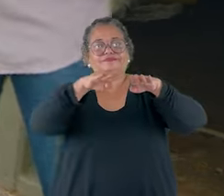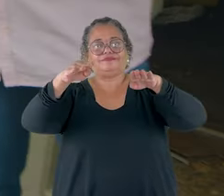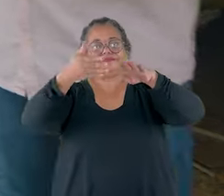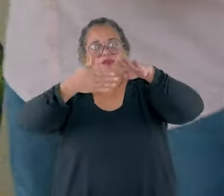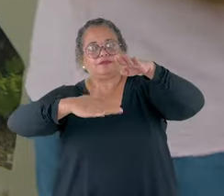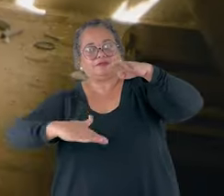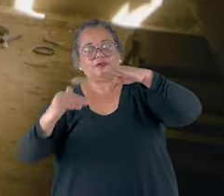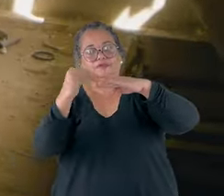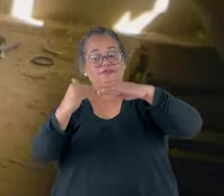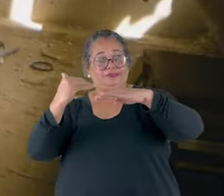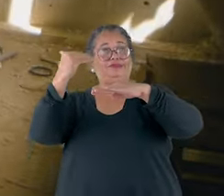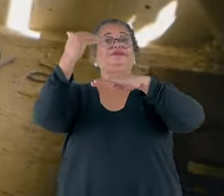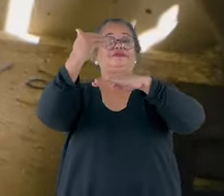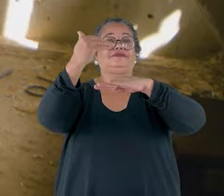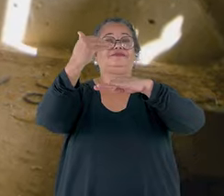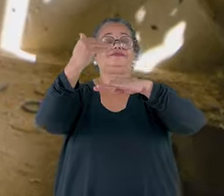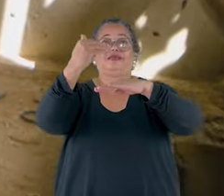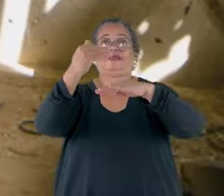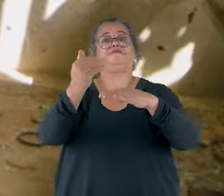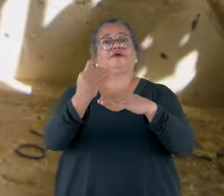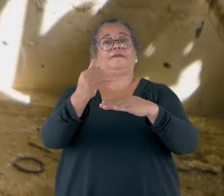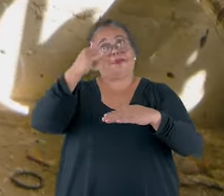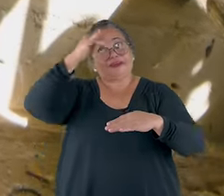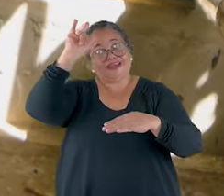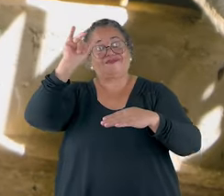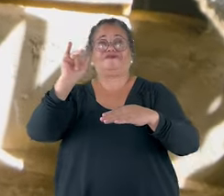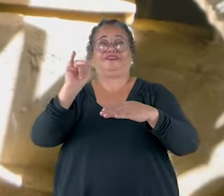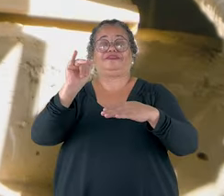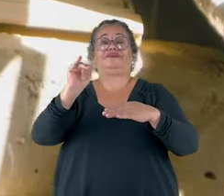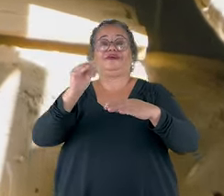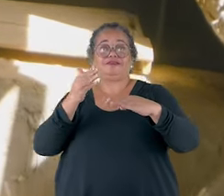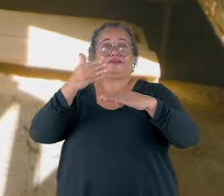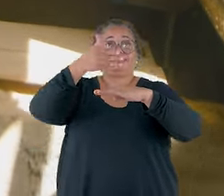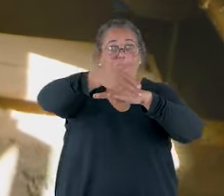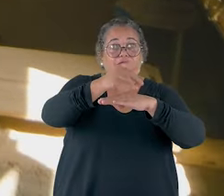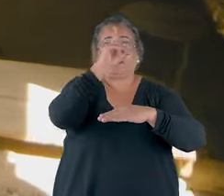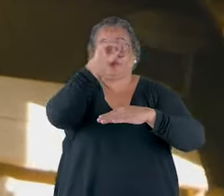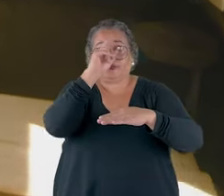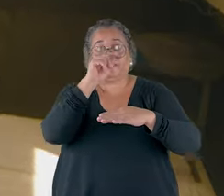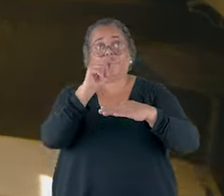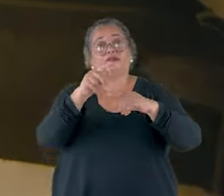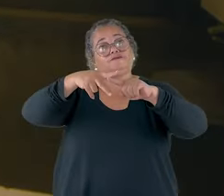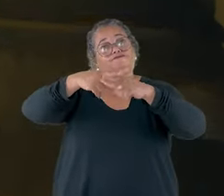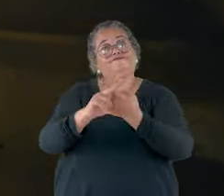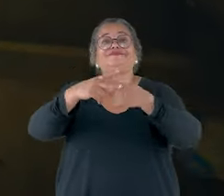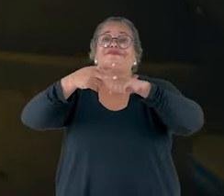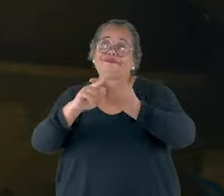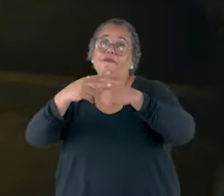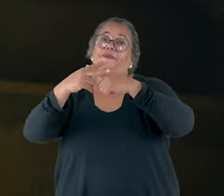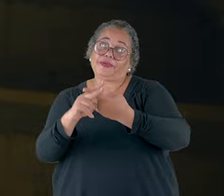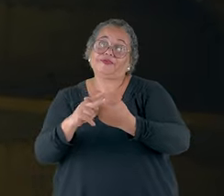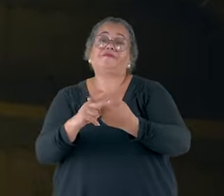altura em relação ao solo e outro no teto, permitindo que a manutenção seja feita sem a necessidade de acessar o interior do